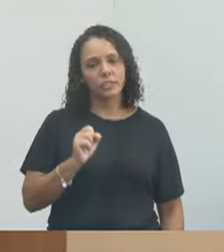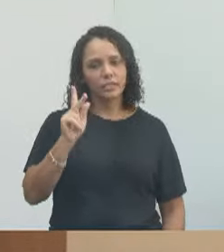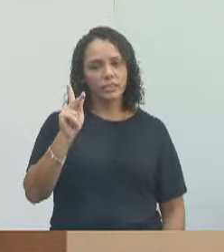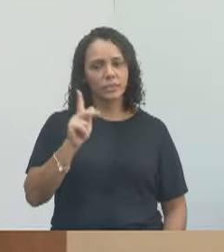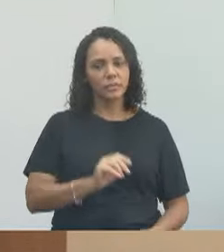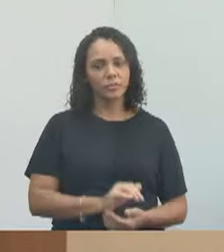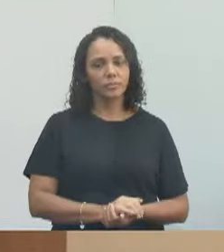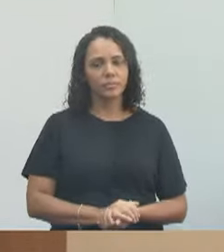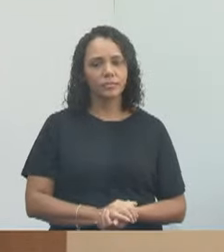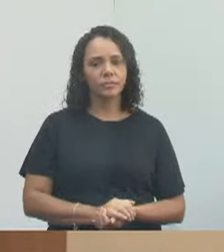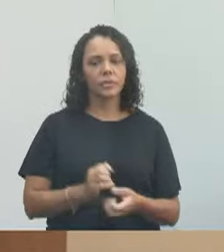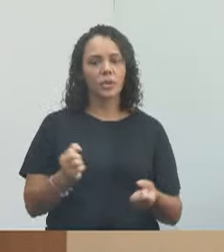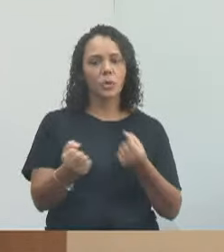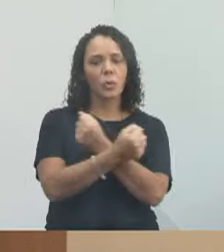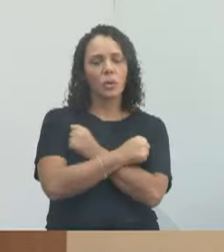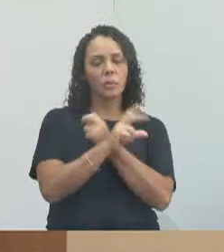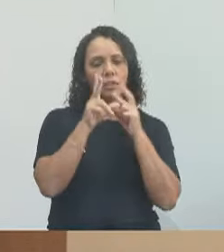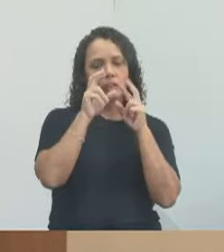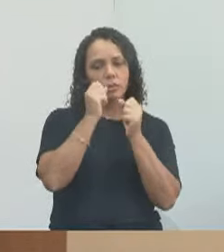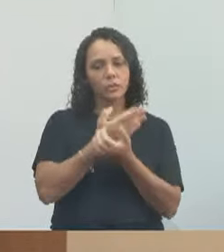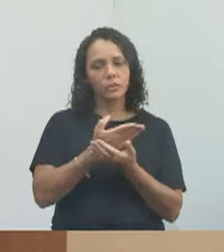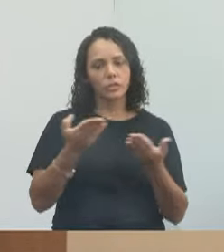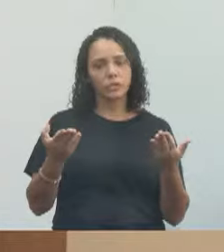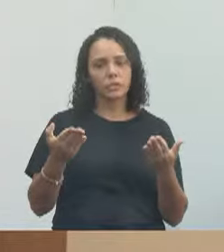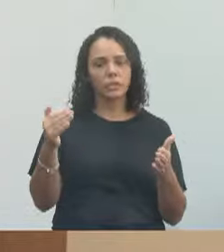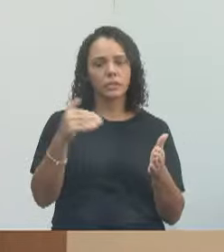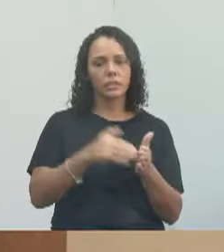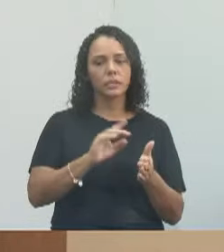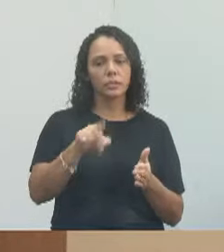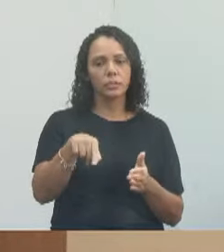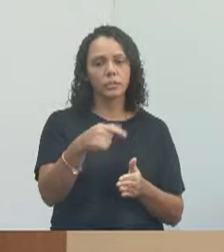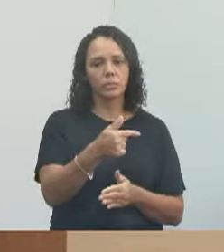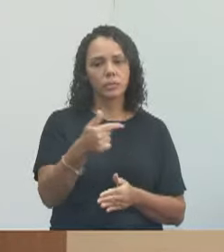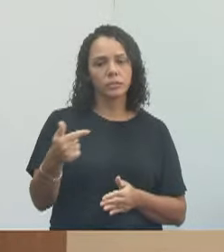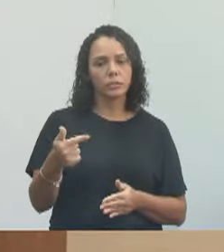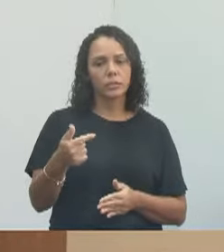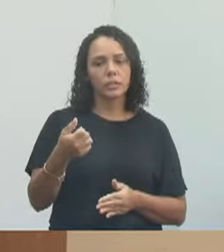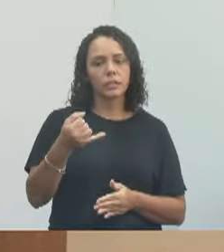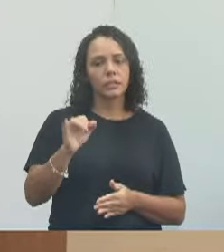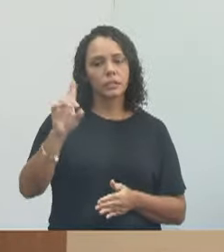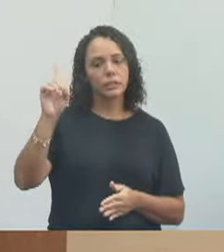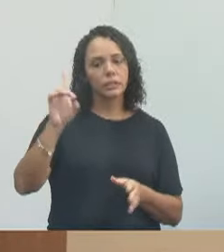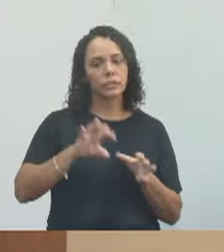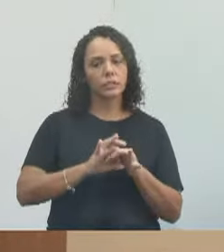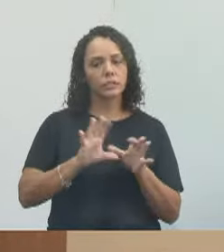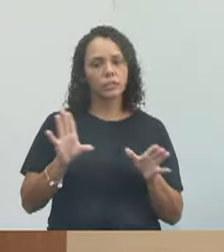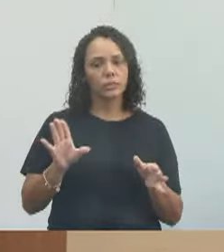ok? Um grande abraço a todos e até semana que vem, se Deus quiser.